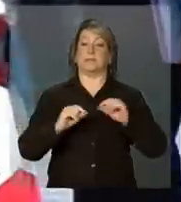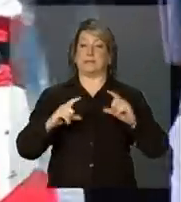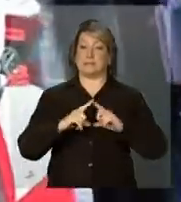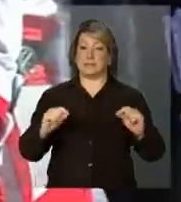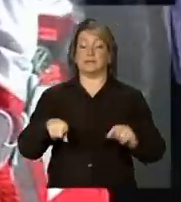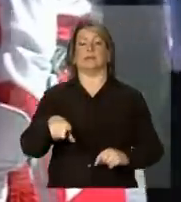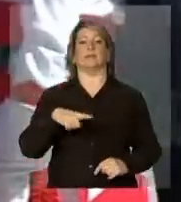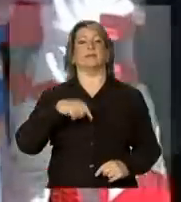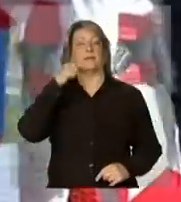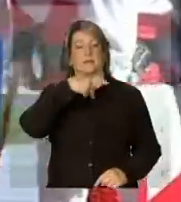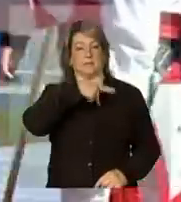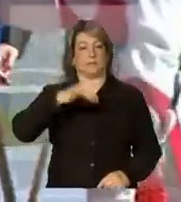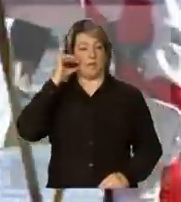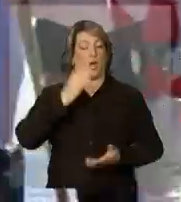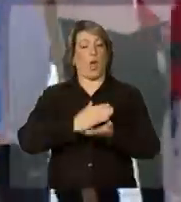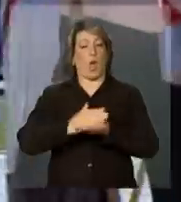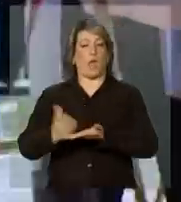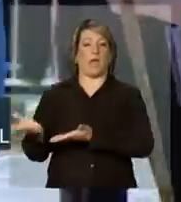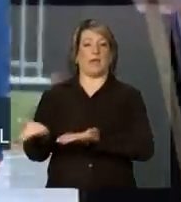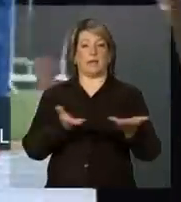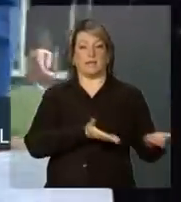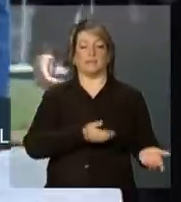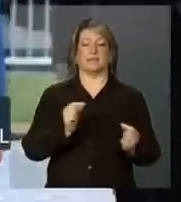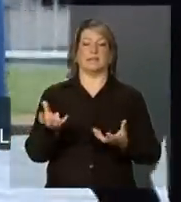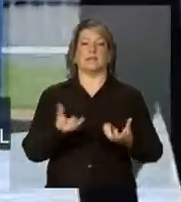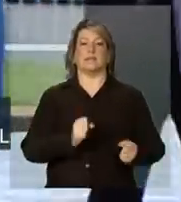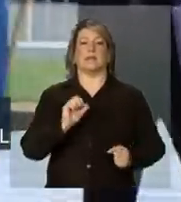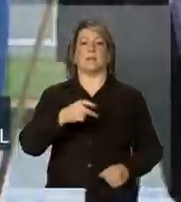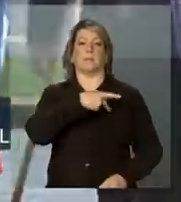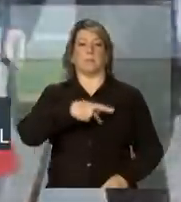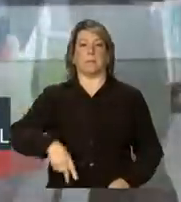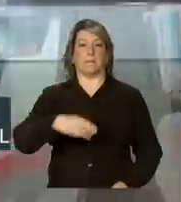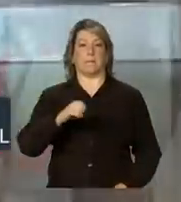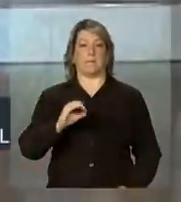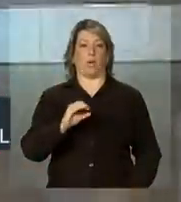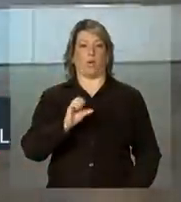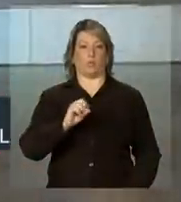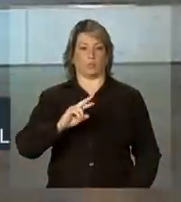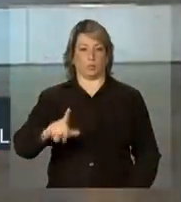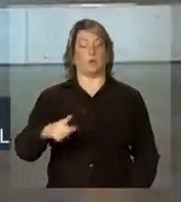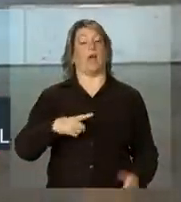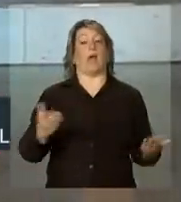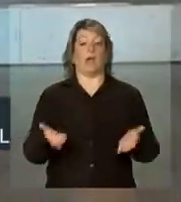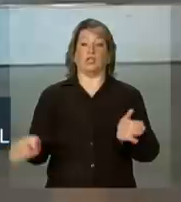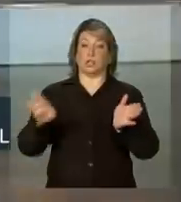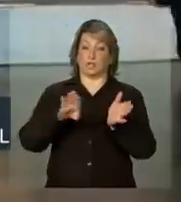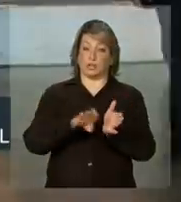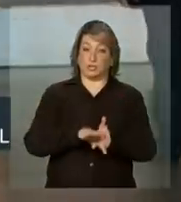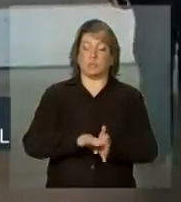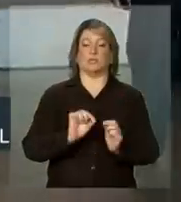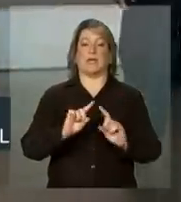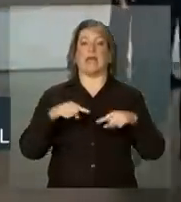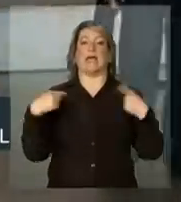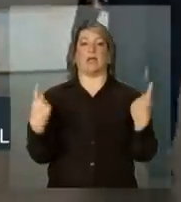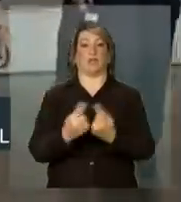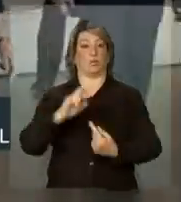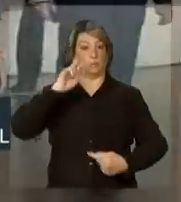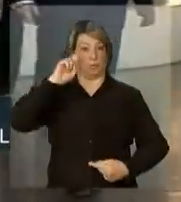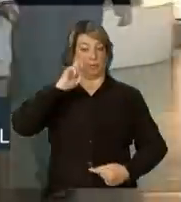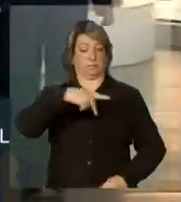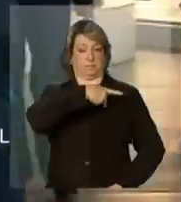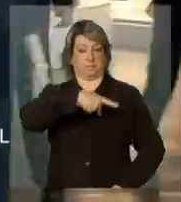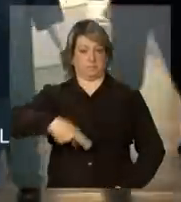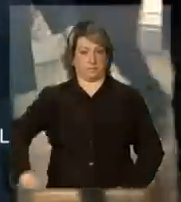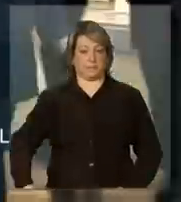Rousseff começa a receber os presidentes do Mercosul. Neste momento acaba de chegar para a reunião dos chefes de